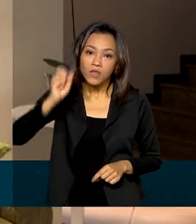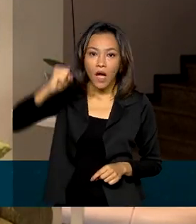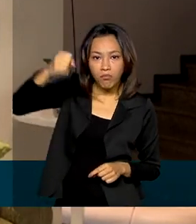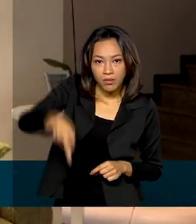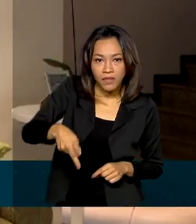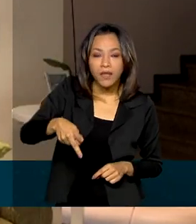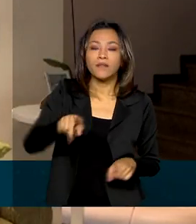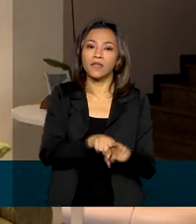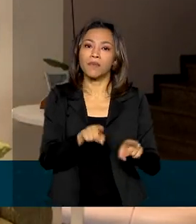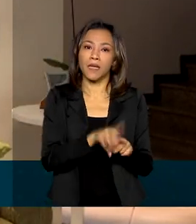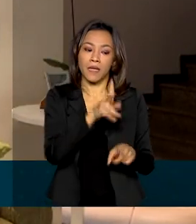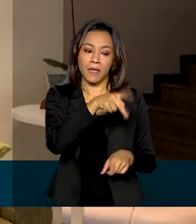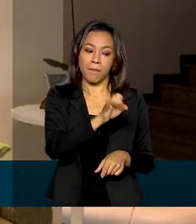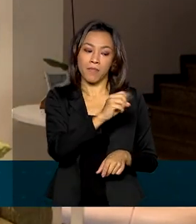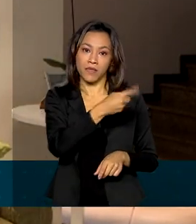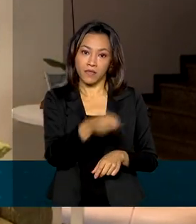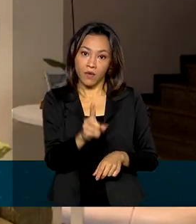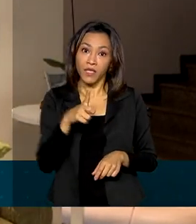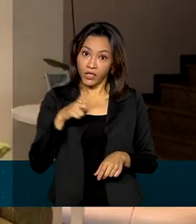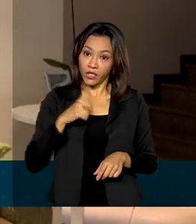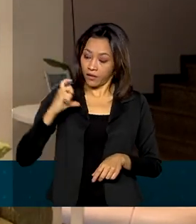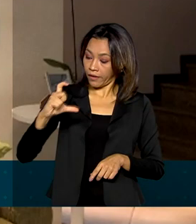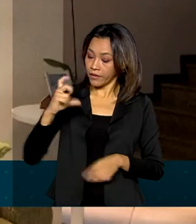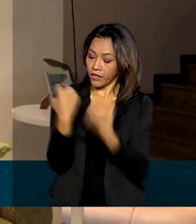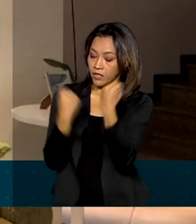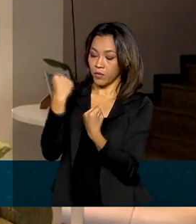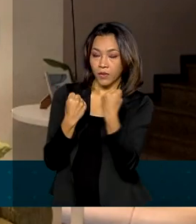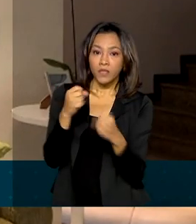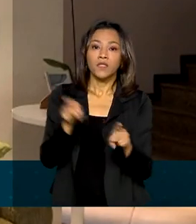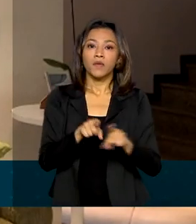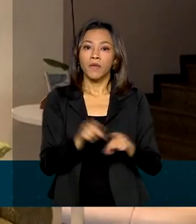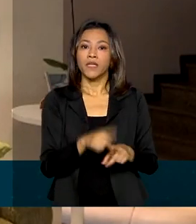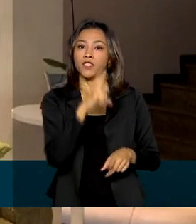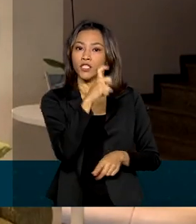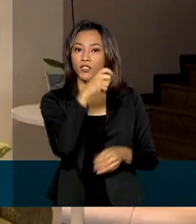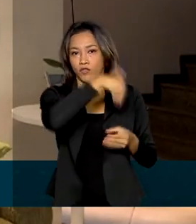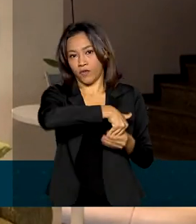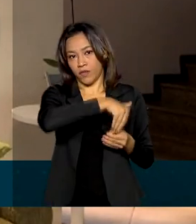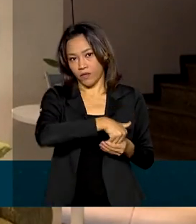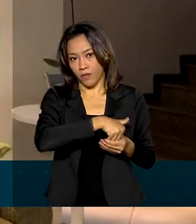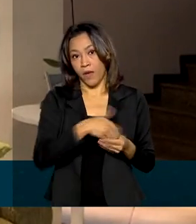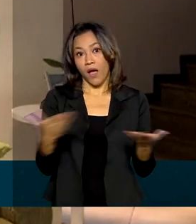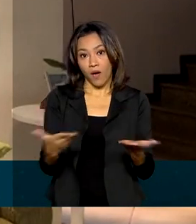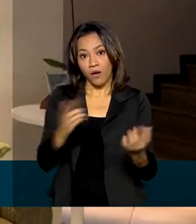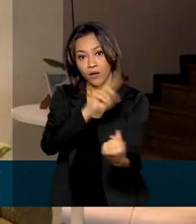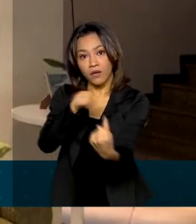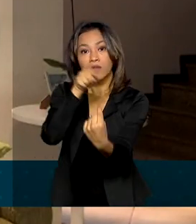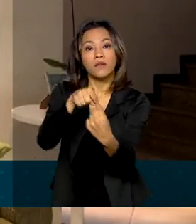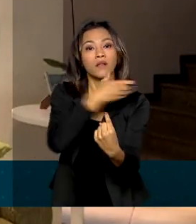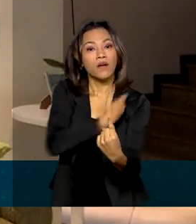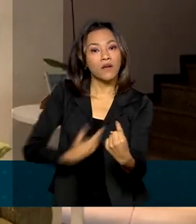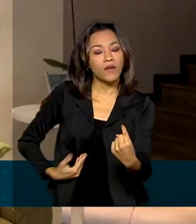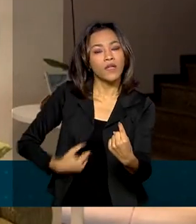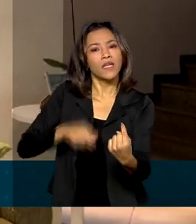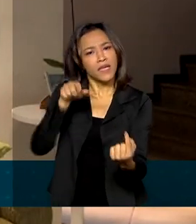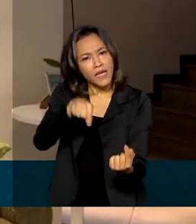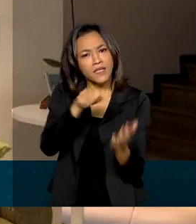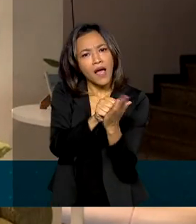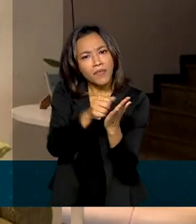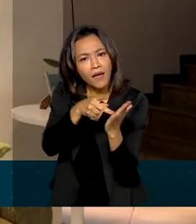tinham carteira de motorista e título de eleitor. A meta do governo agora é que o novo aplicativo